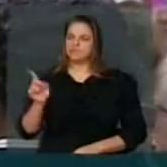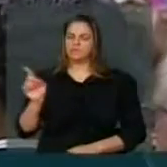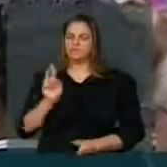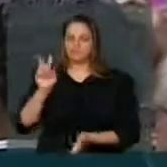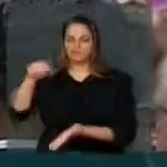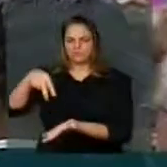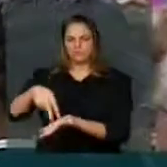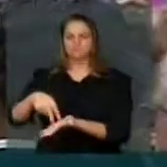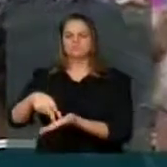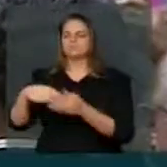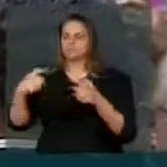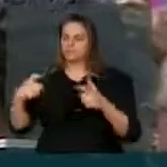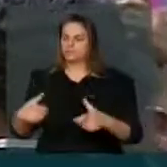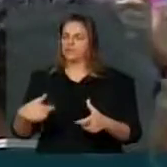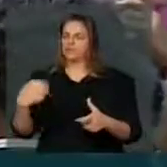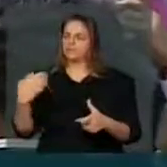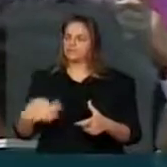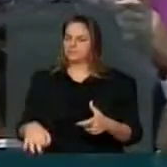direita.